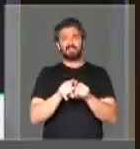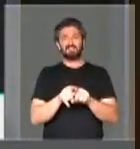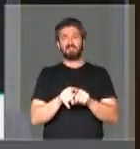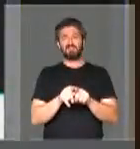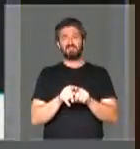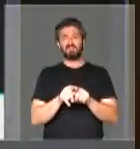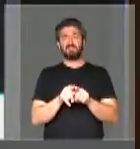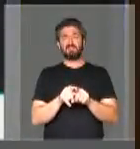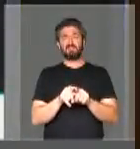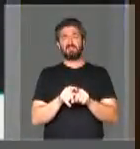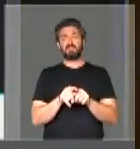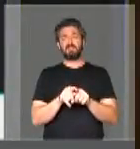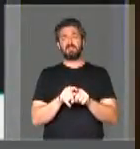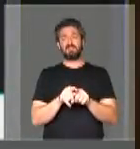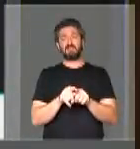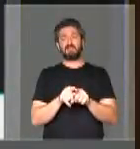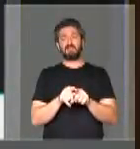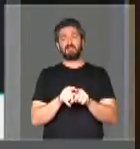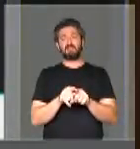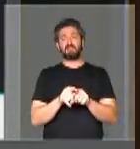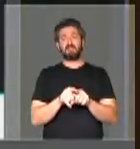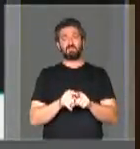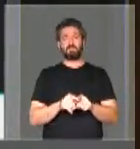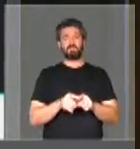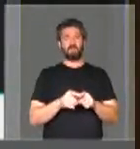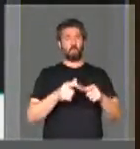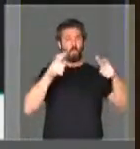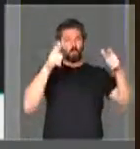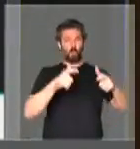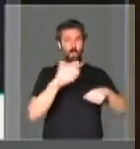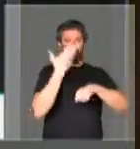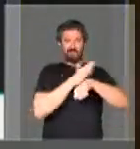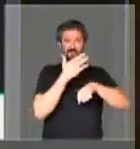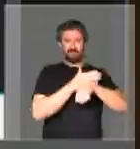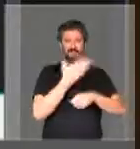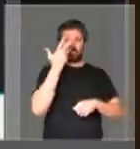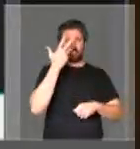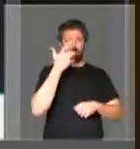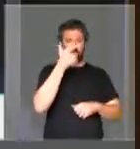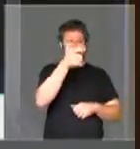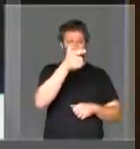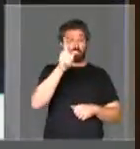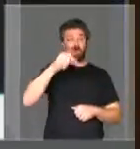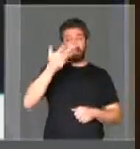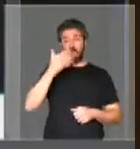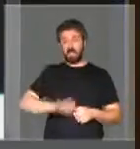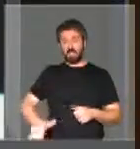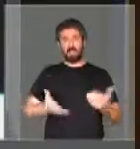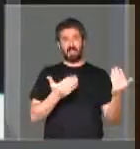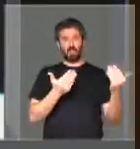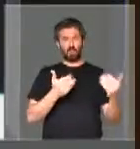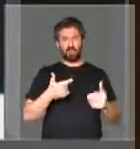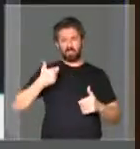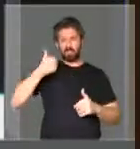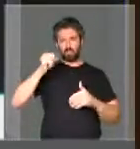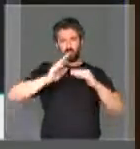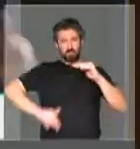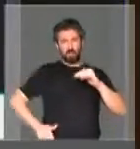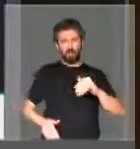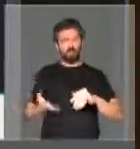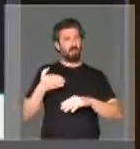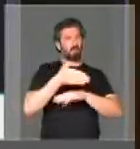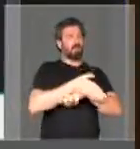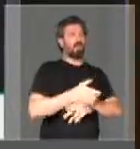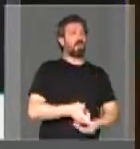Aflodilis, o acesso a clubes de tiro, ao tiro desportivo para crianças e adolescentes menores de 18